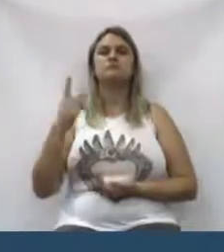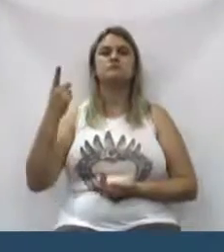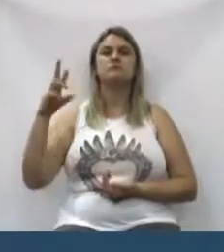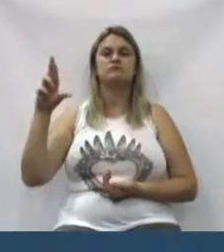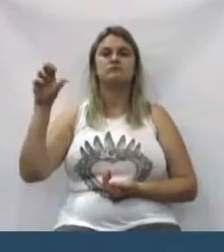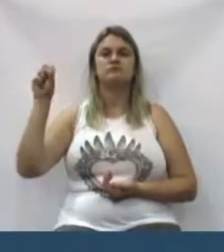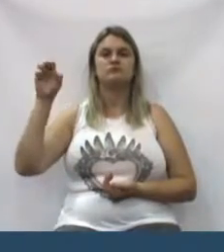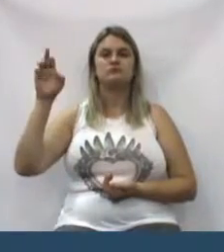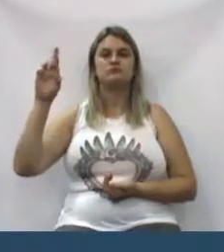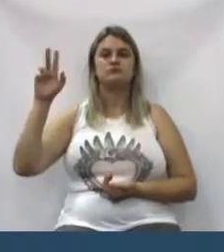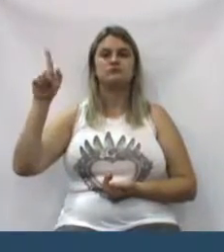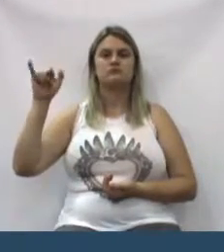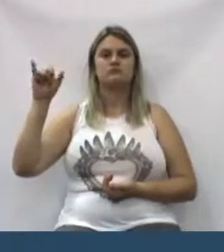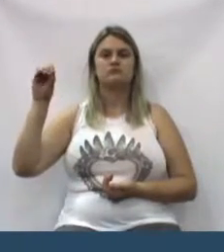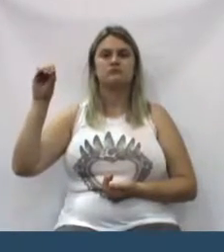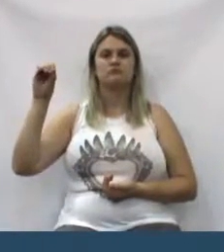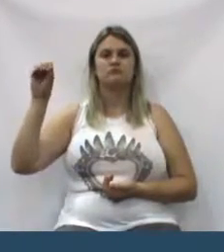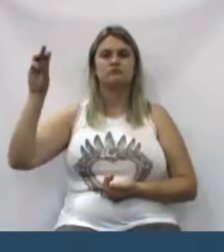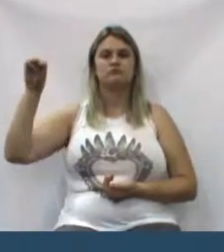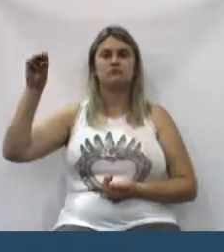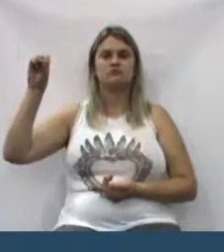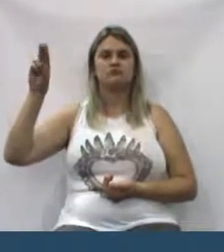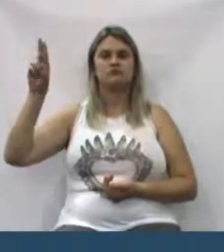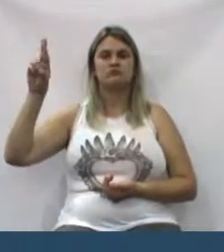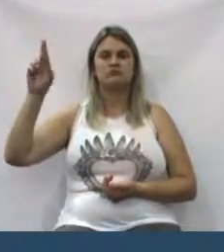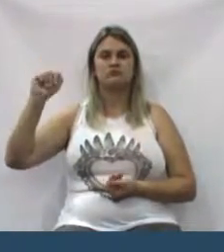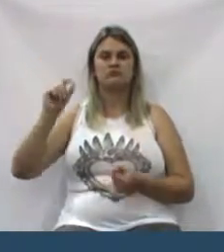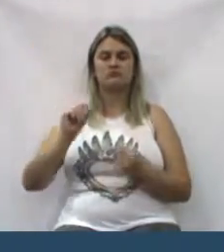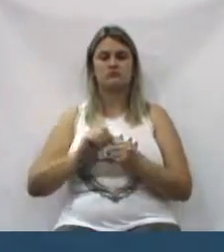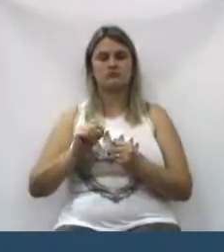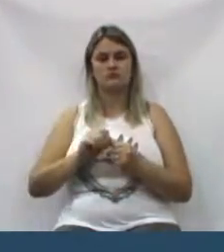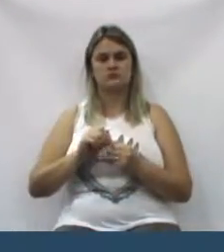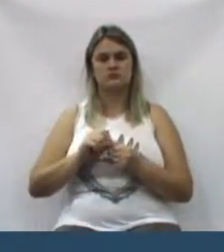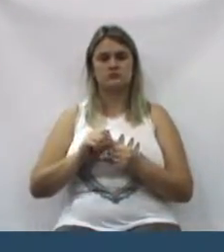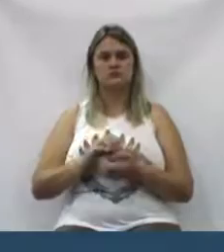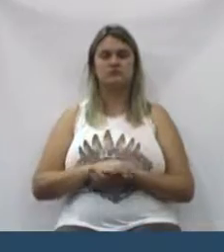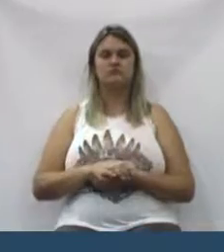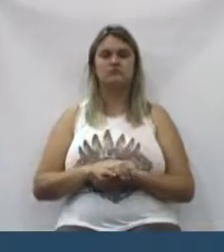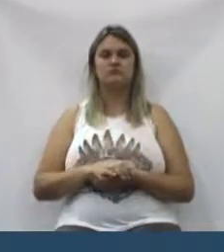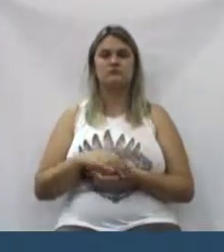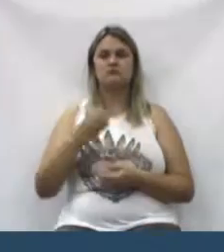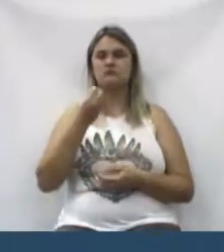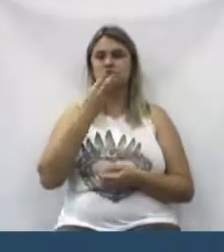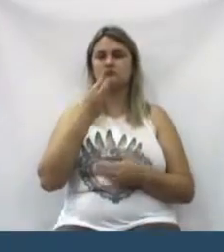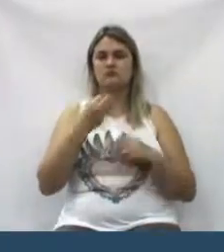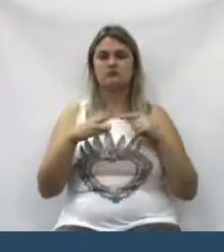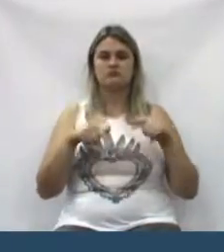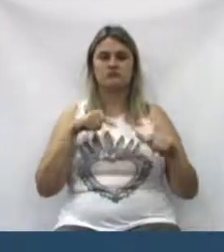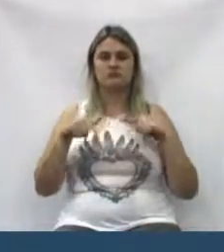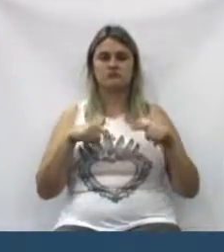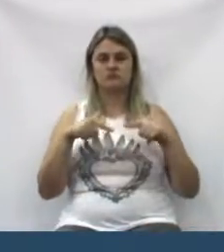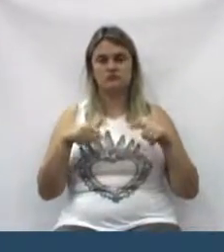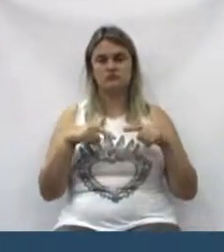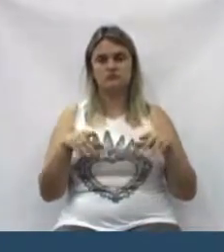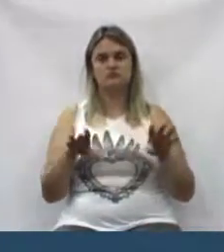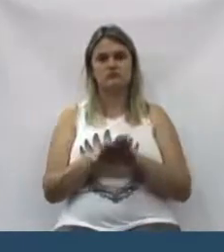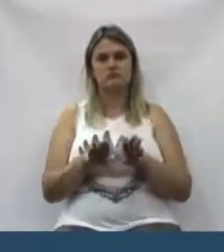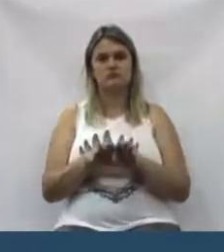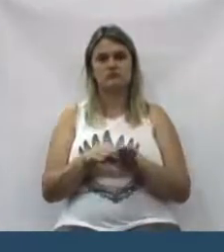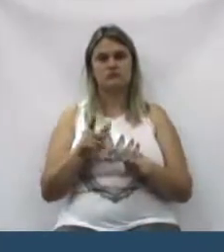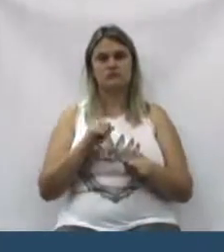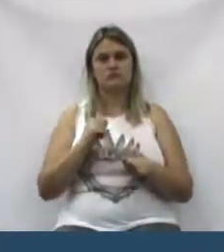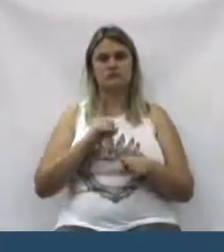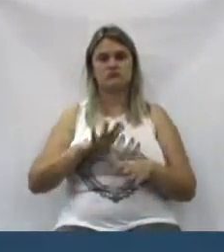doutor Sérgio Moura que está fazendo um brilhante trabalho e que está